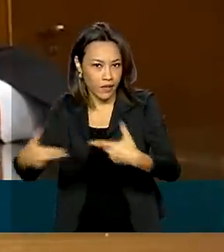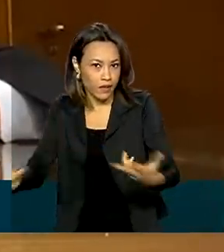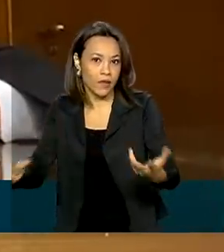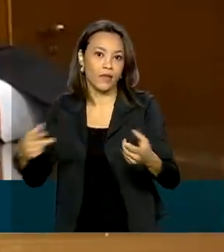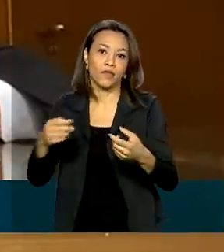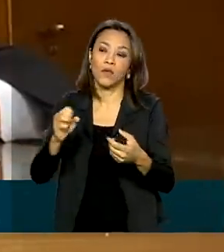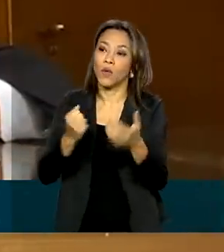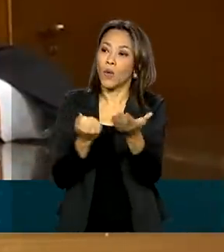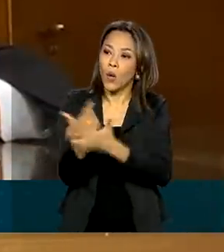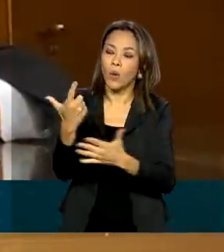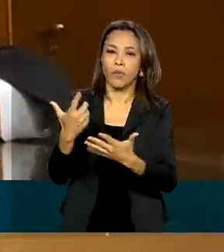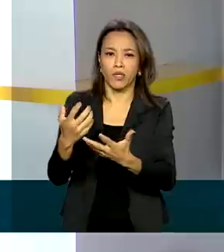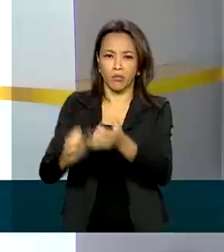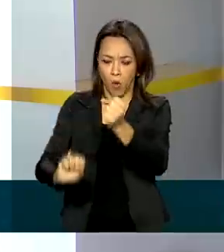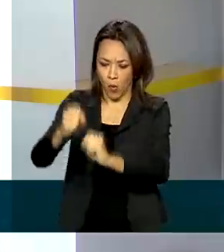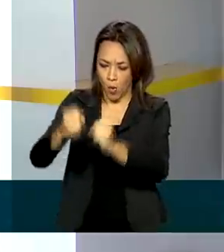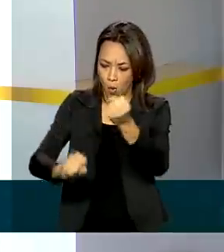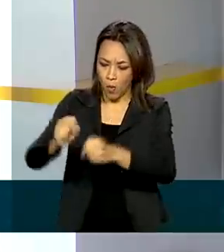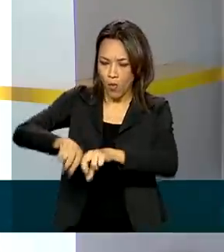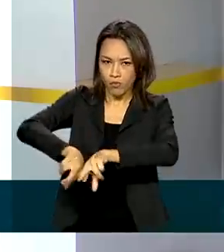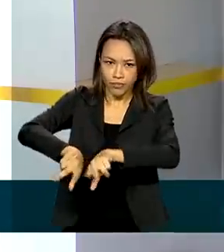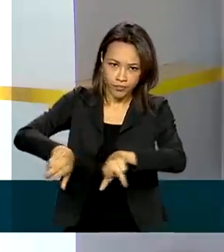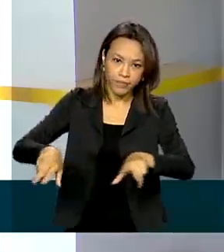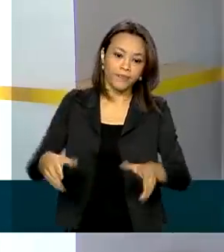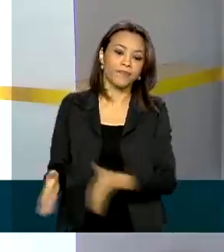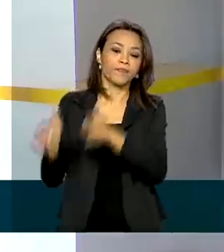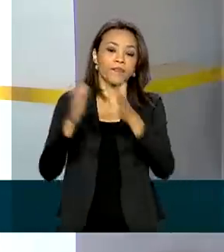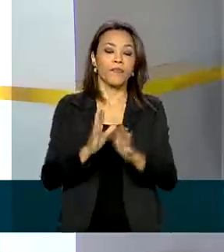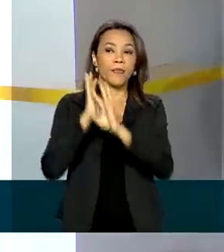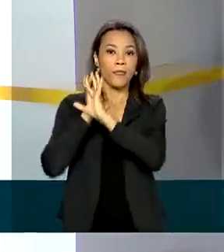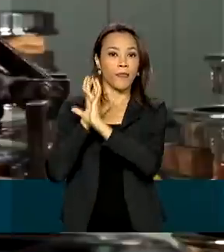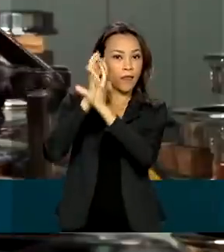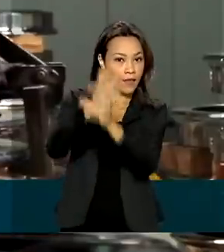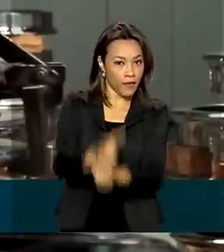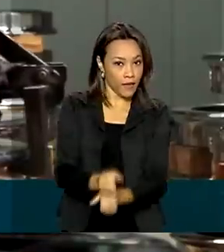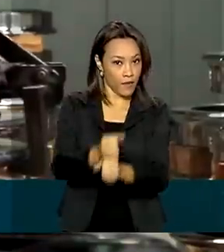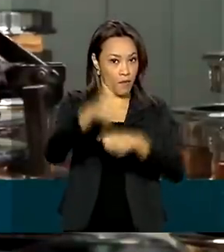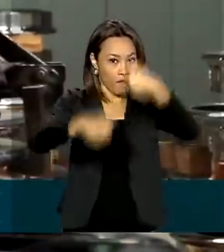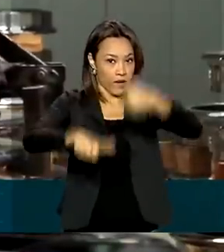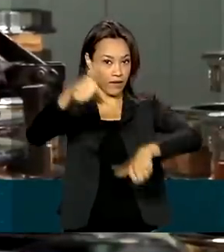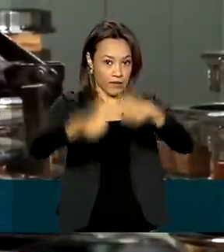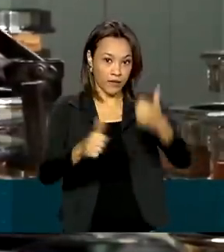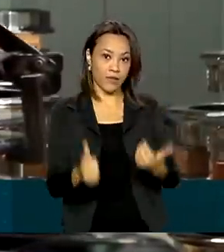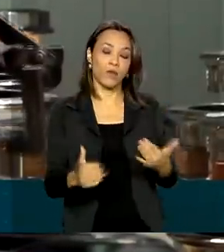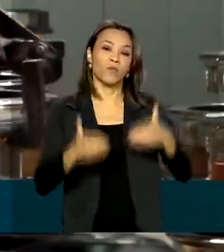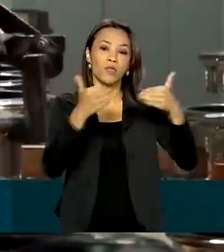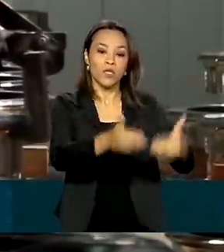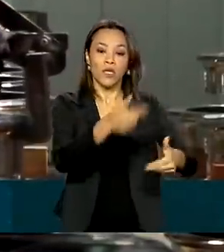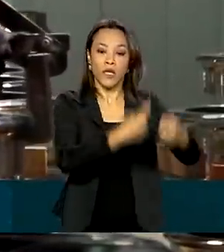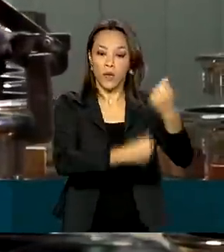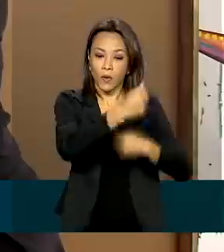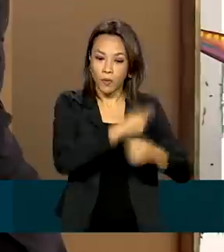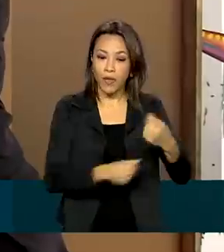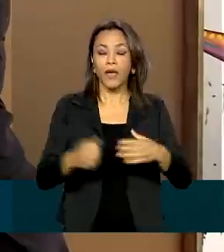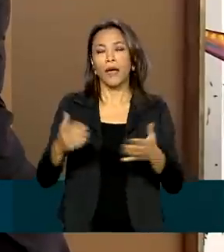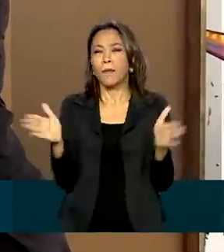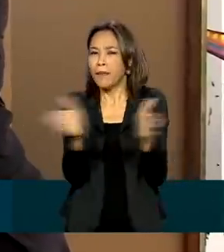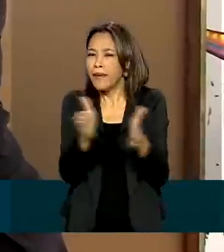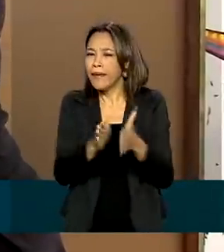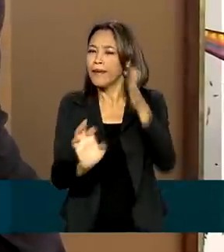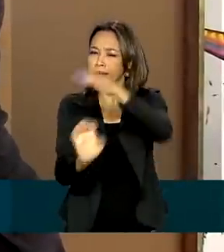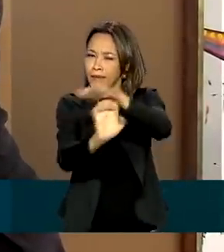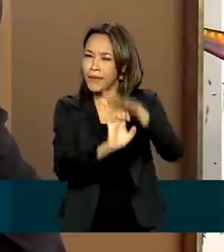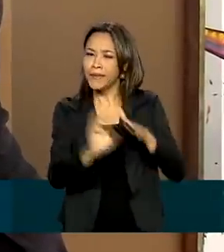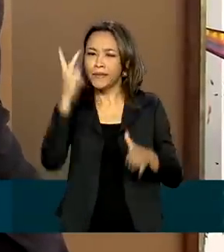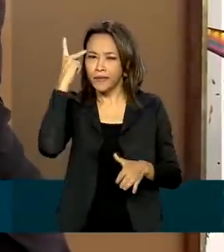maquinários necessários. De acordo com o balanço do Ministério da Economia, pequenas empresas de São Paulo foram as